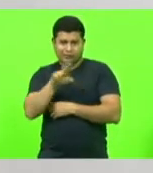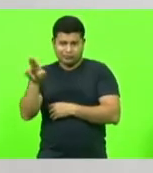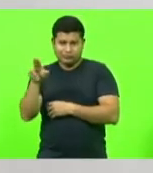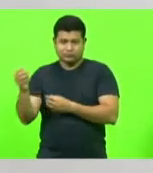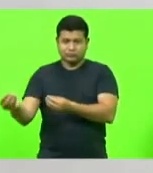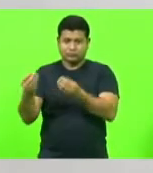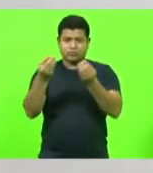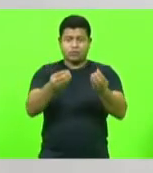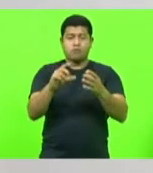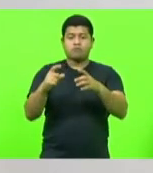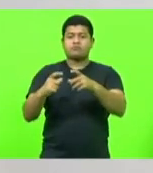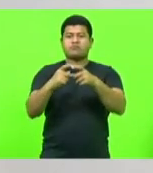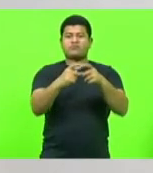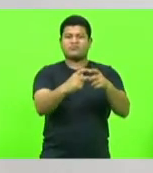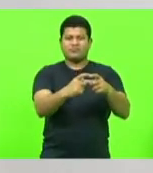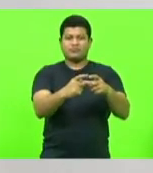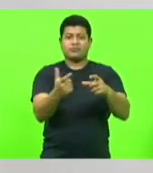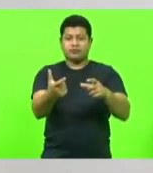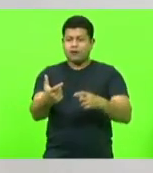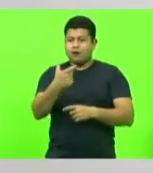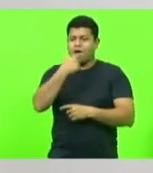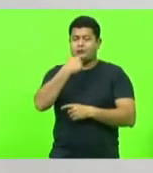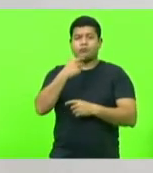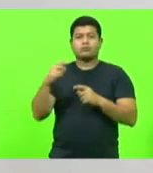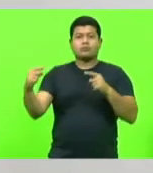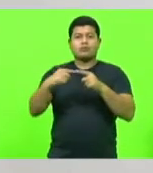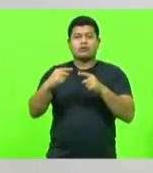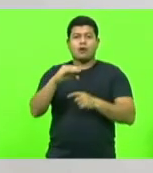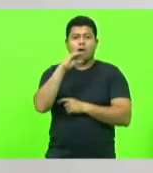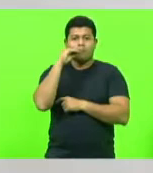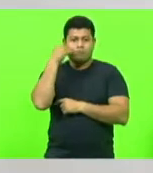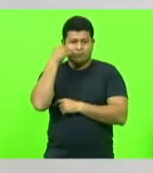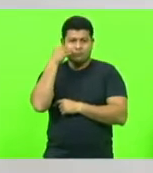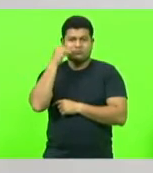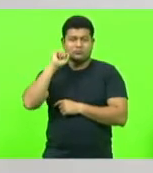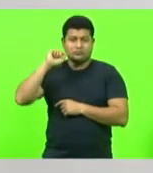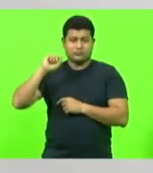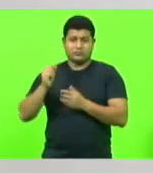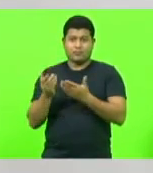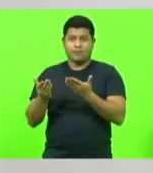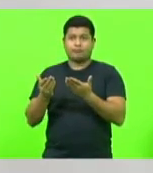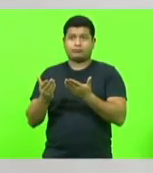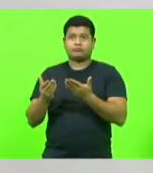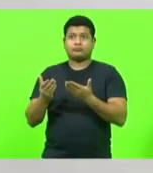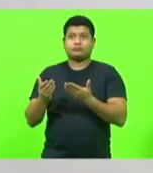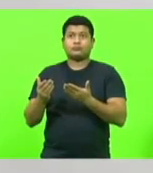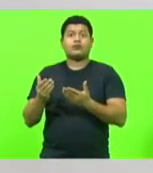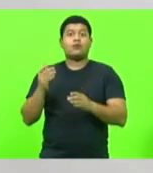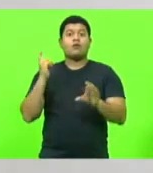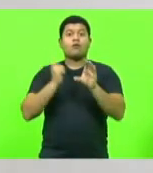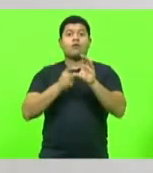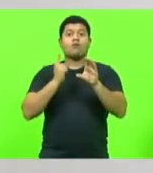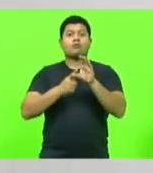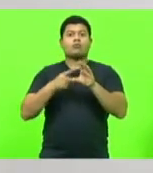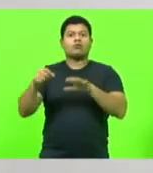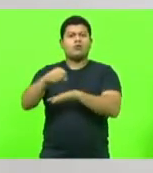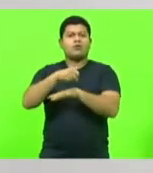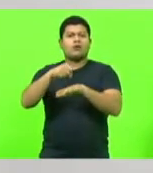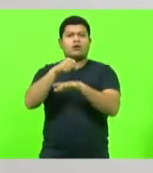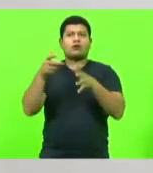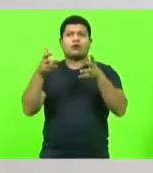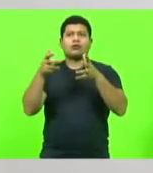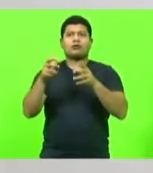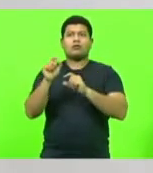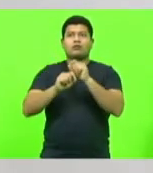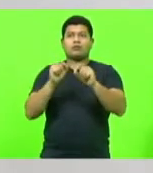sagrado. O que comunista e socialista gosta de botar na boca de quem processa a fé deles é isso aqui,